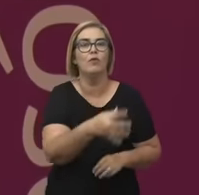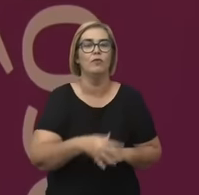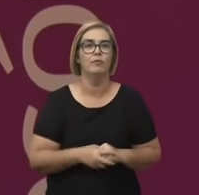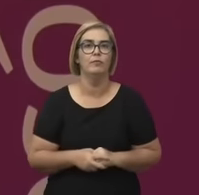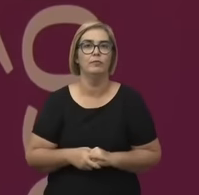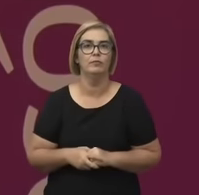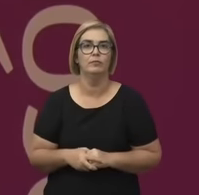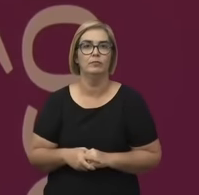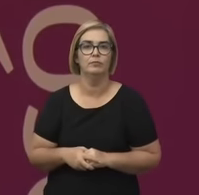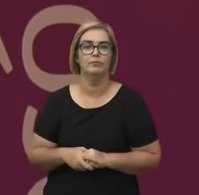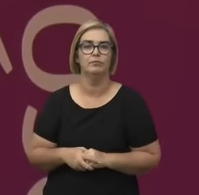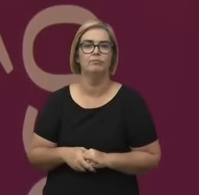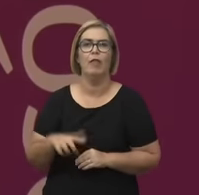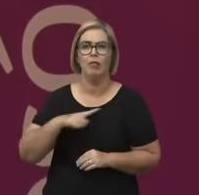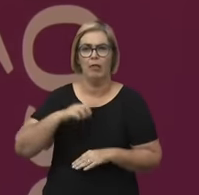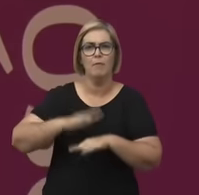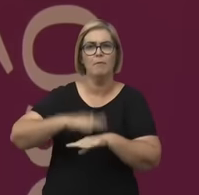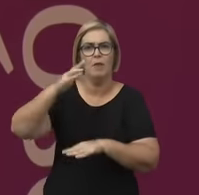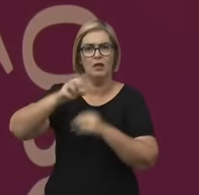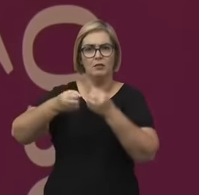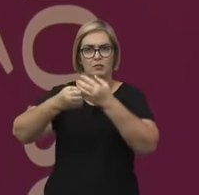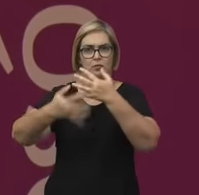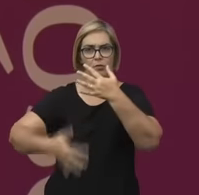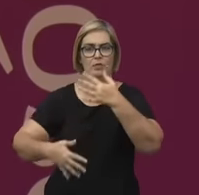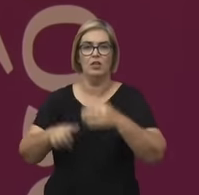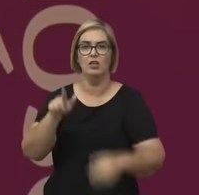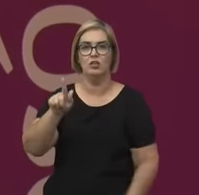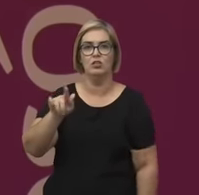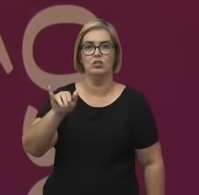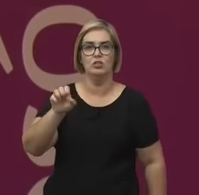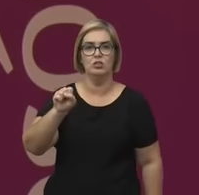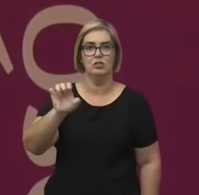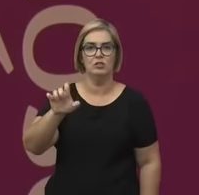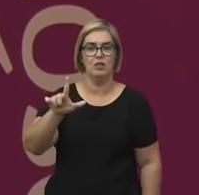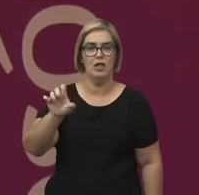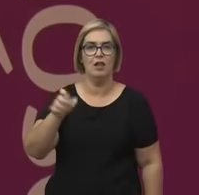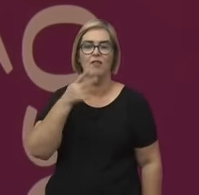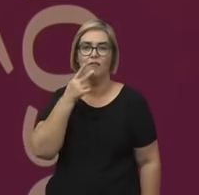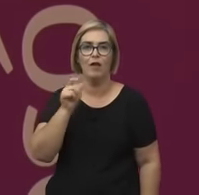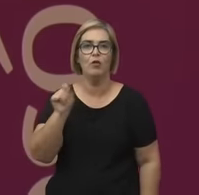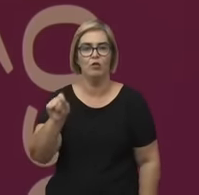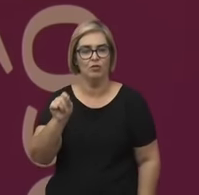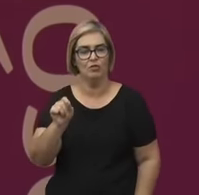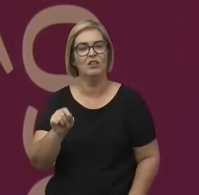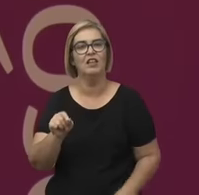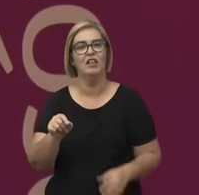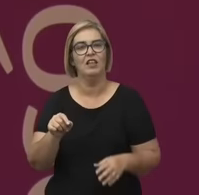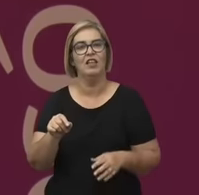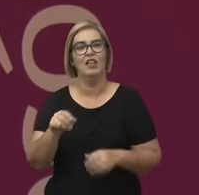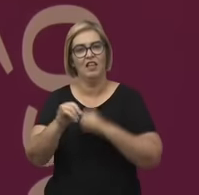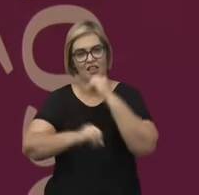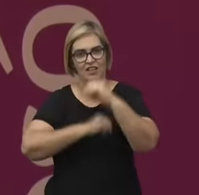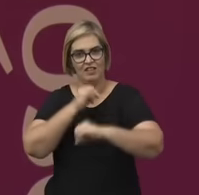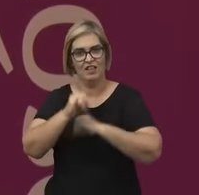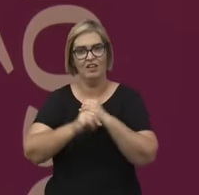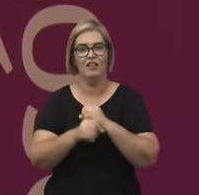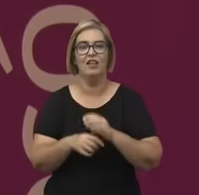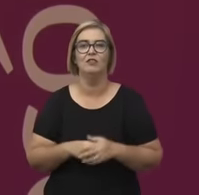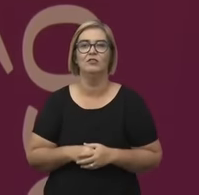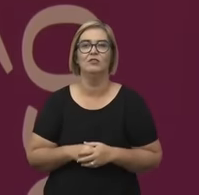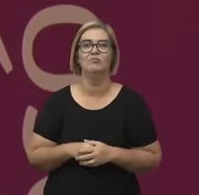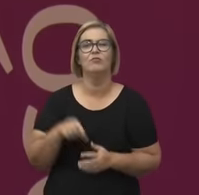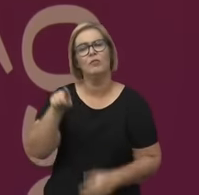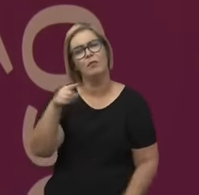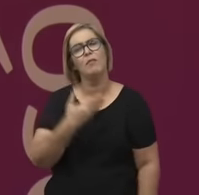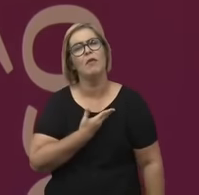Tem alguns comentários aqui. A Gisele Seco acabou de participar, escreveu aqui também, está acompanhando a gente online. Falou, excelente, minha amiga,